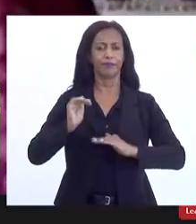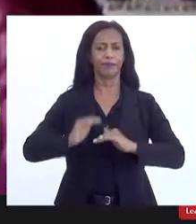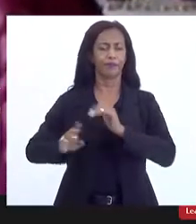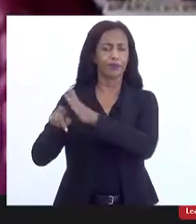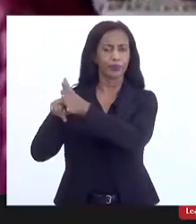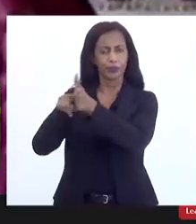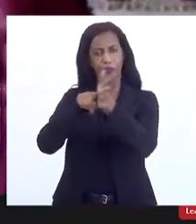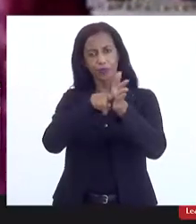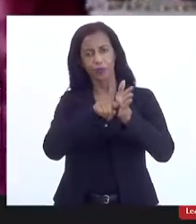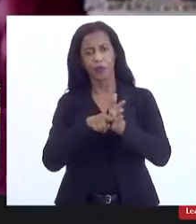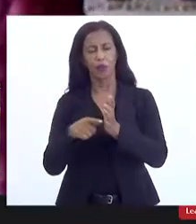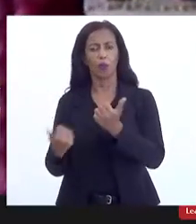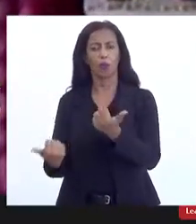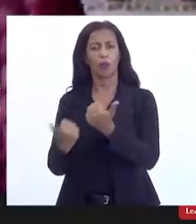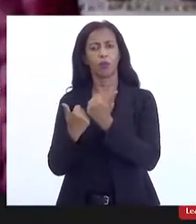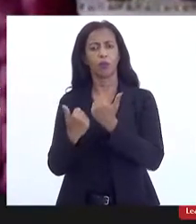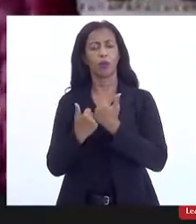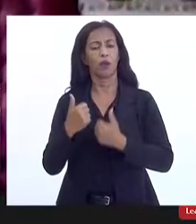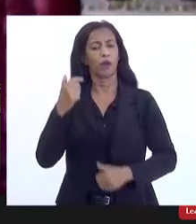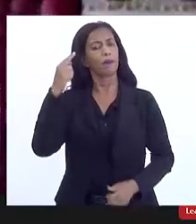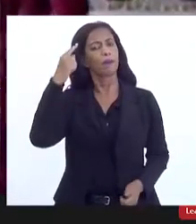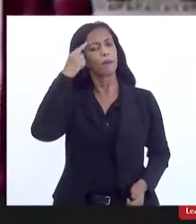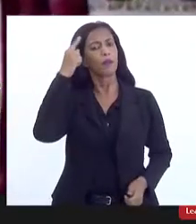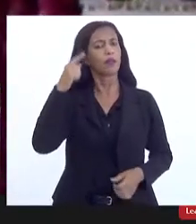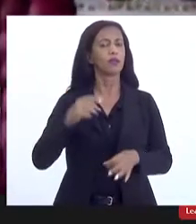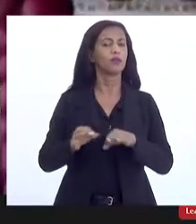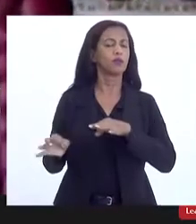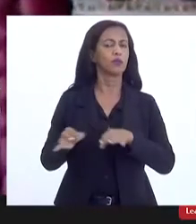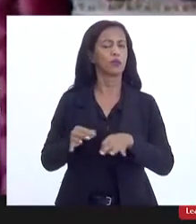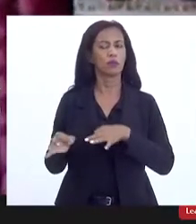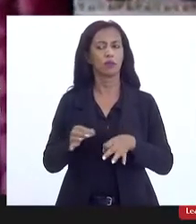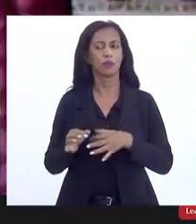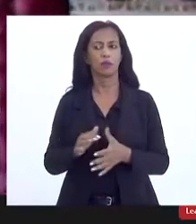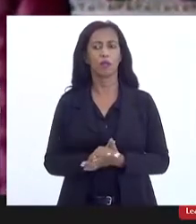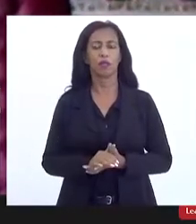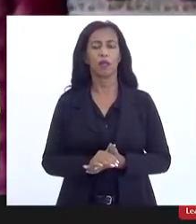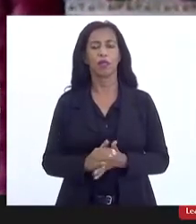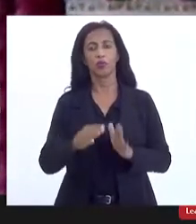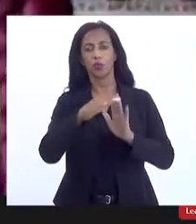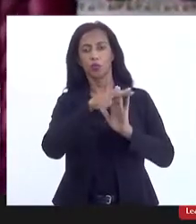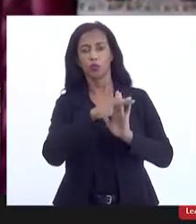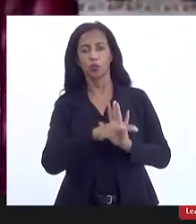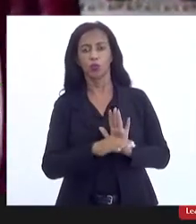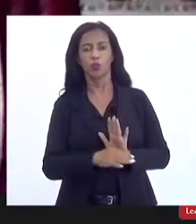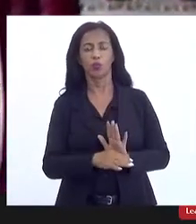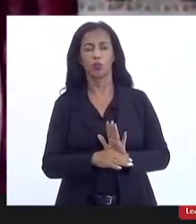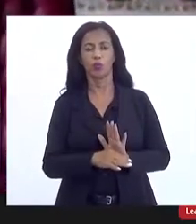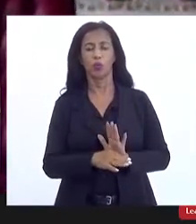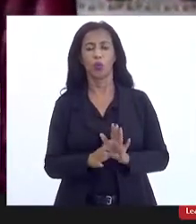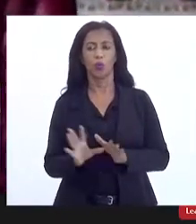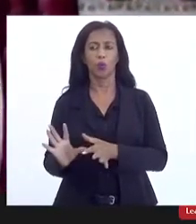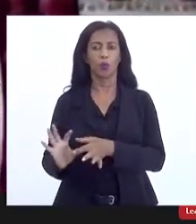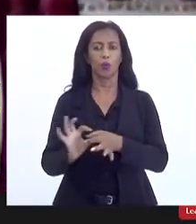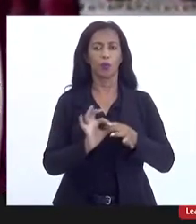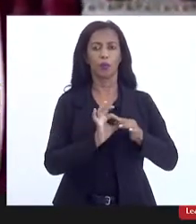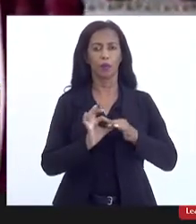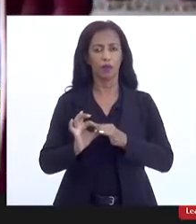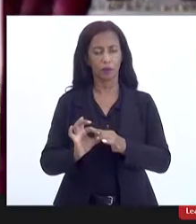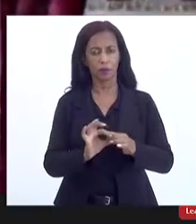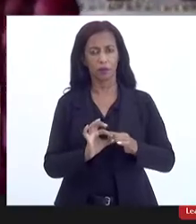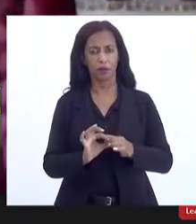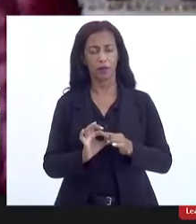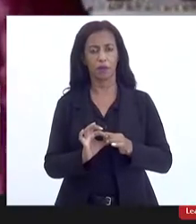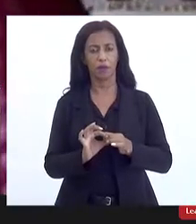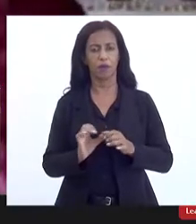que vão nos auxiliar a pensar de que forma a gente organiza um arco de alianças e